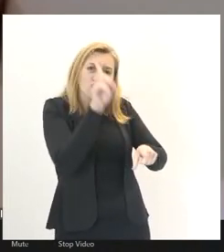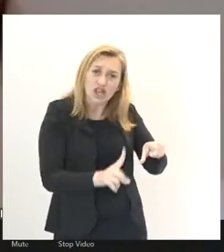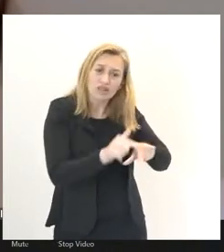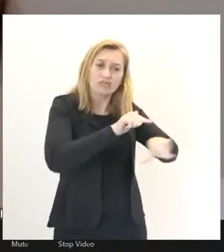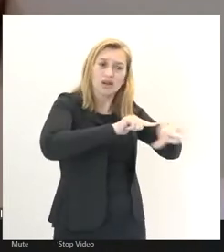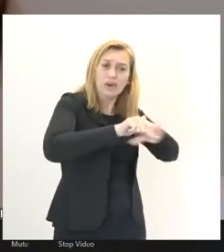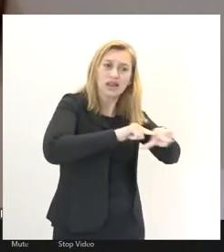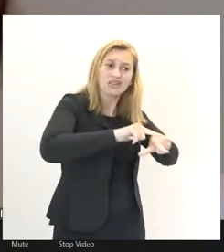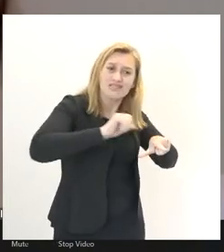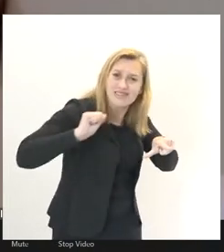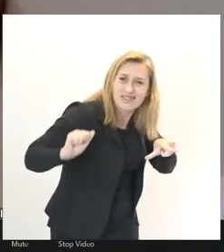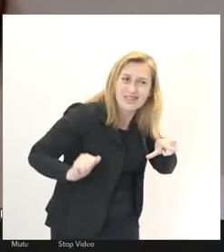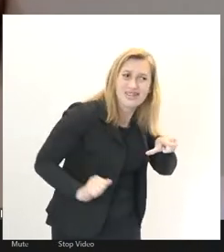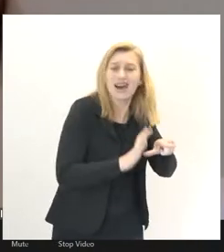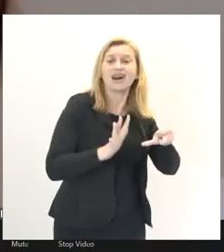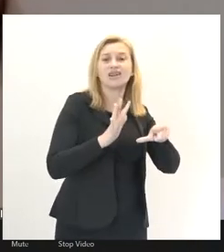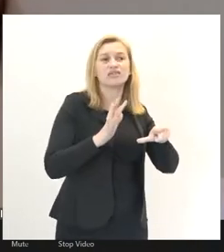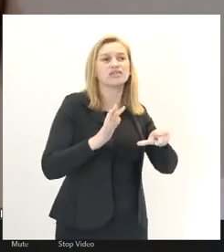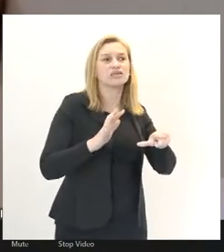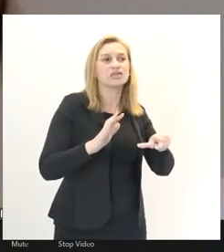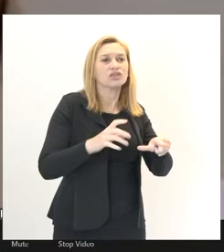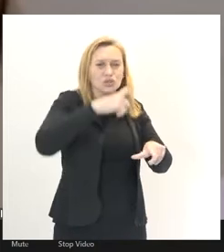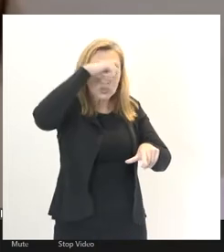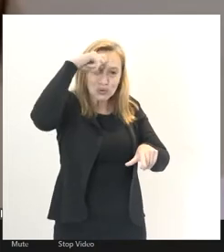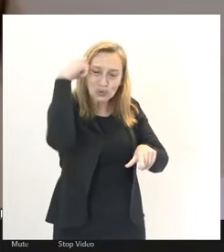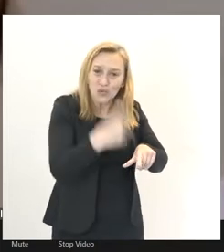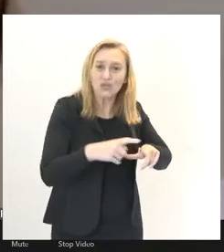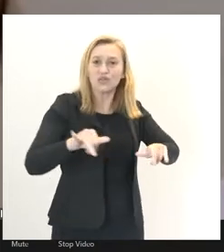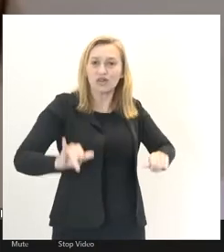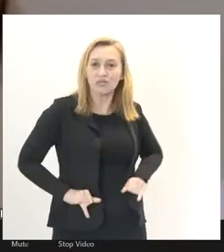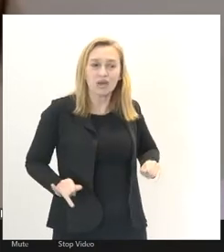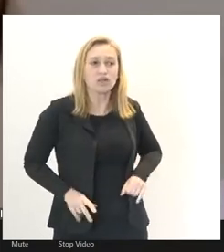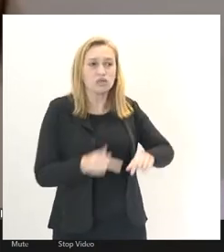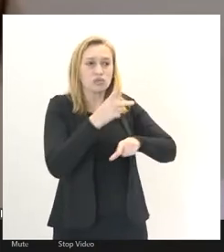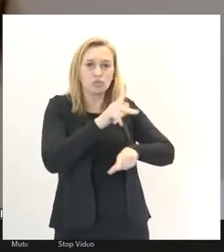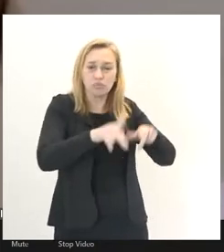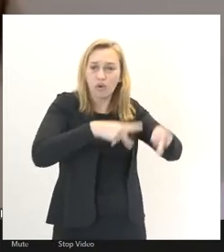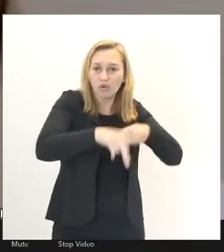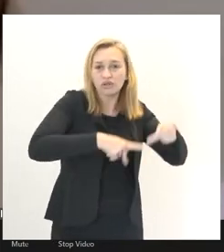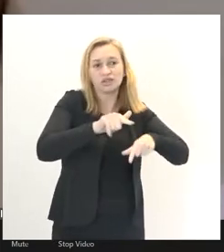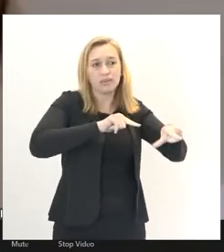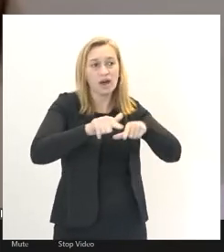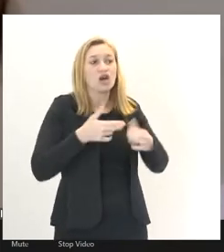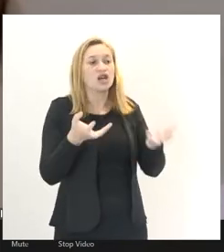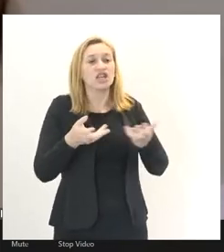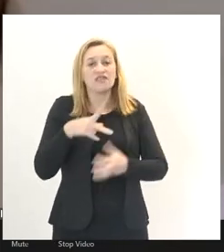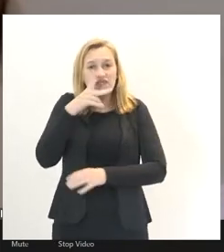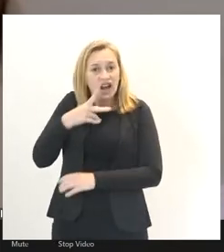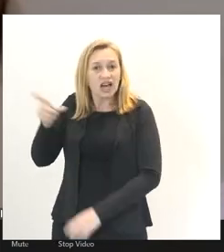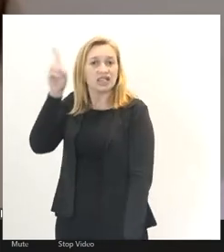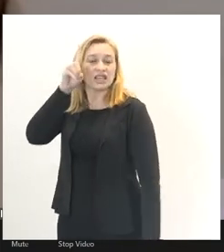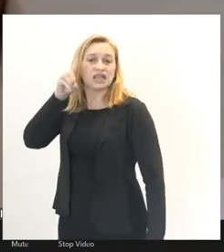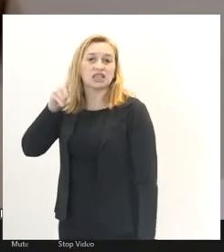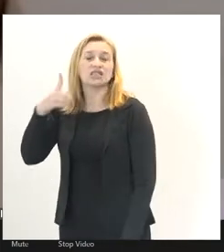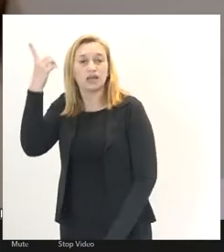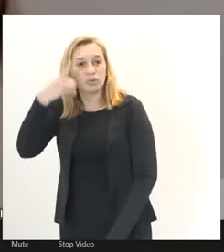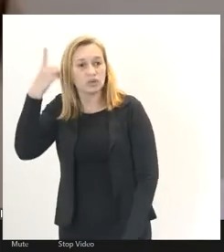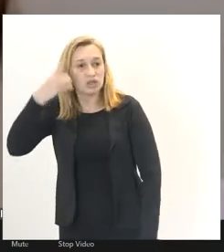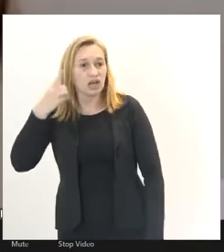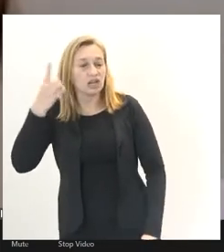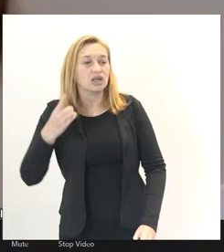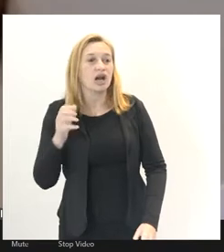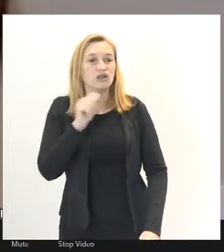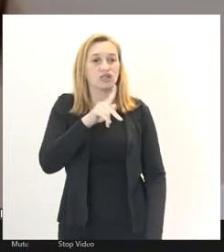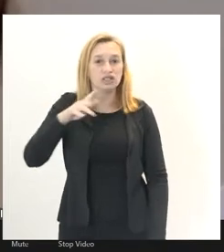caro custar a todos os trabalhadores e trabalhadoras. Eu queria dizer, deputado, que a OGT se une a todos os